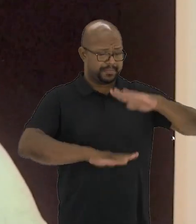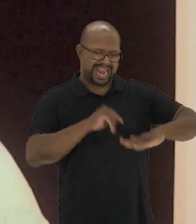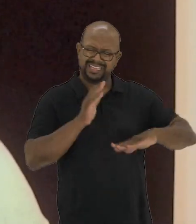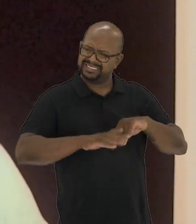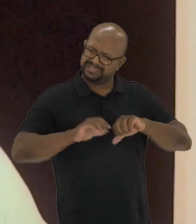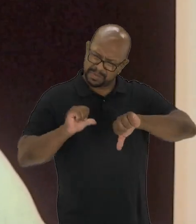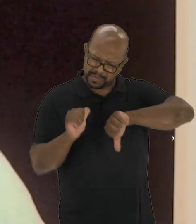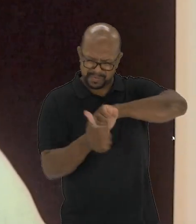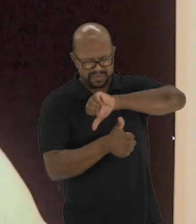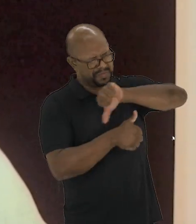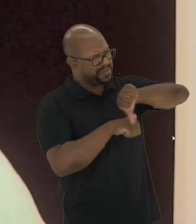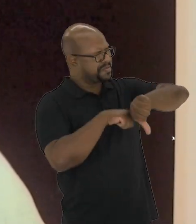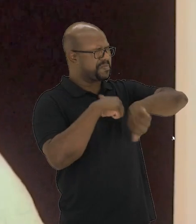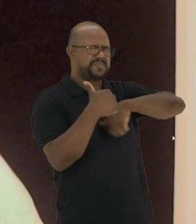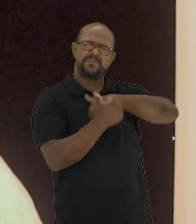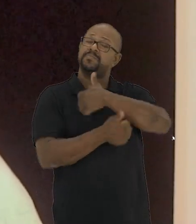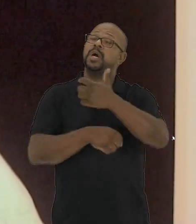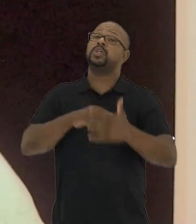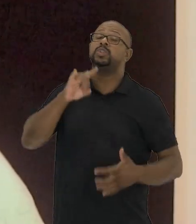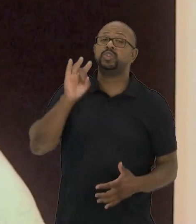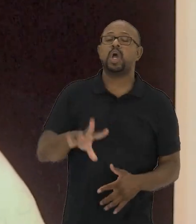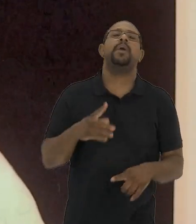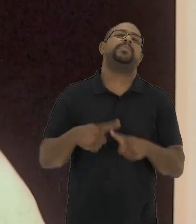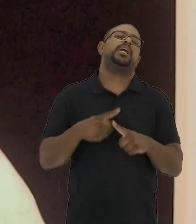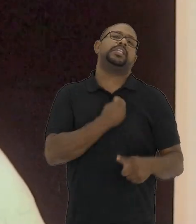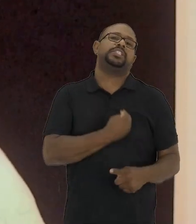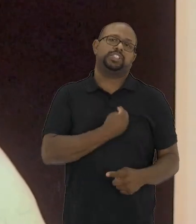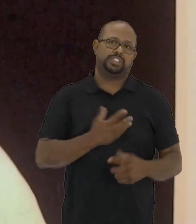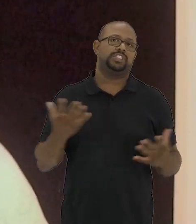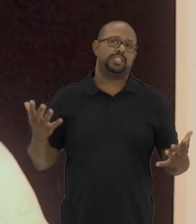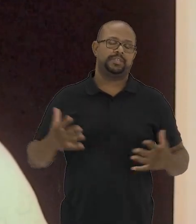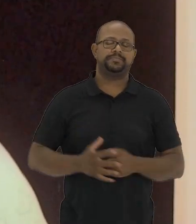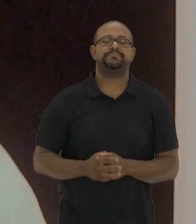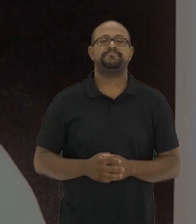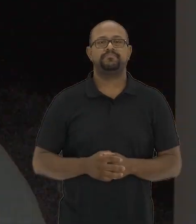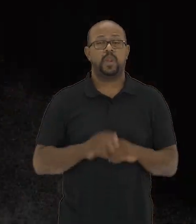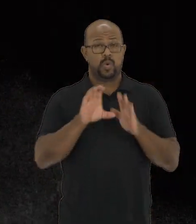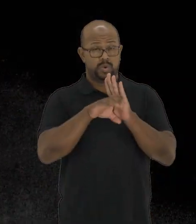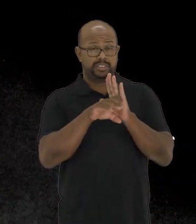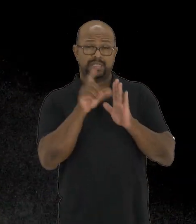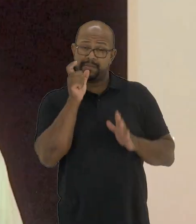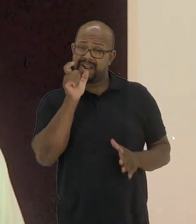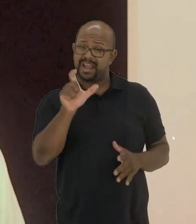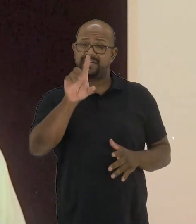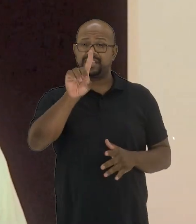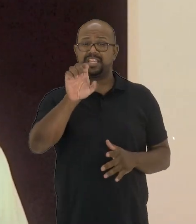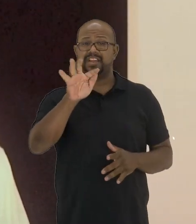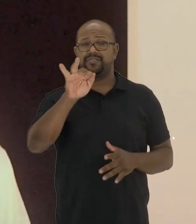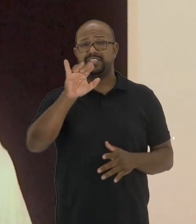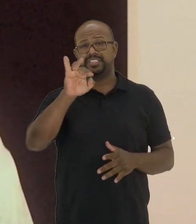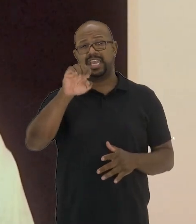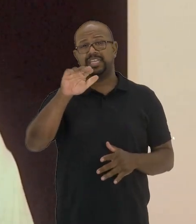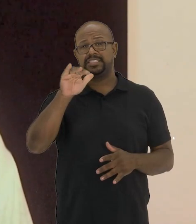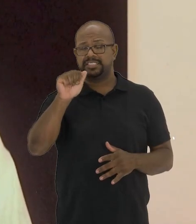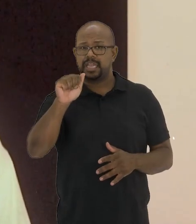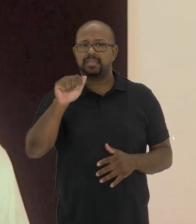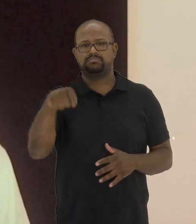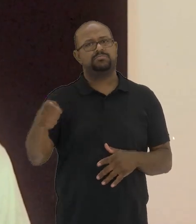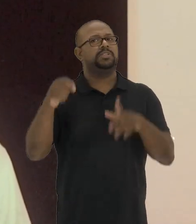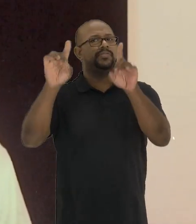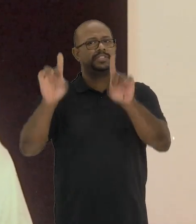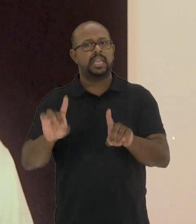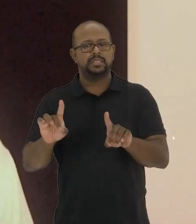existência e práticas que se revolucionam simplesmente pelo ato de existir. O conceito da palavra